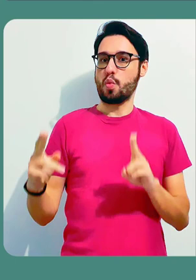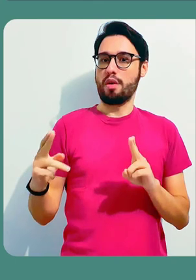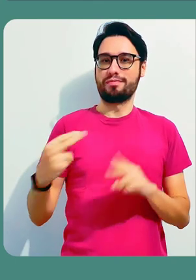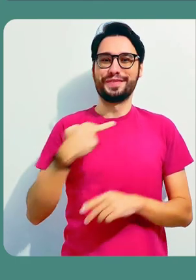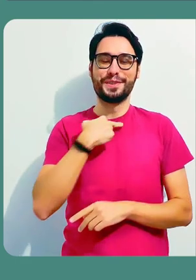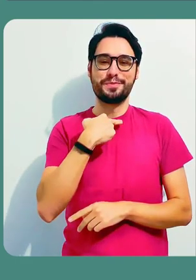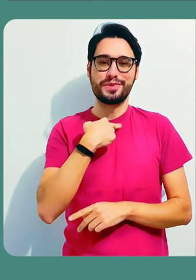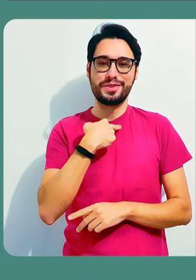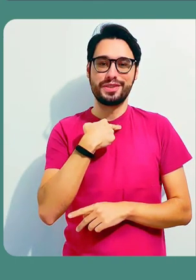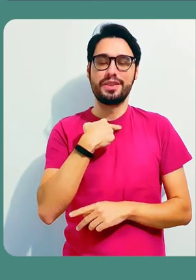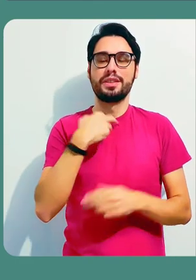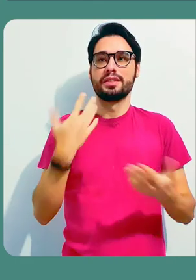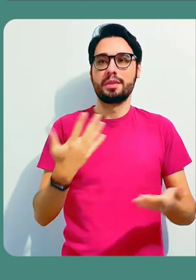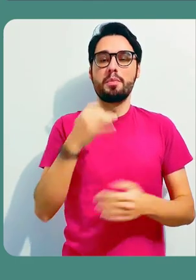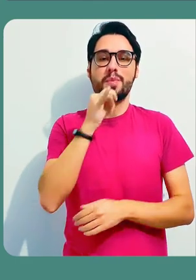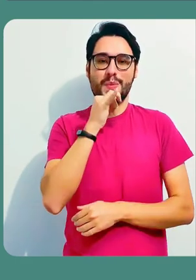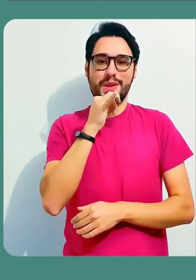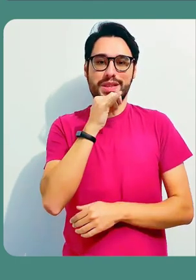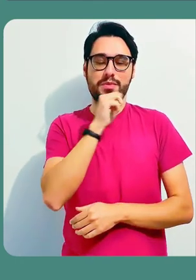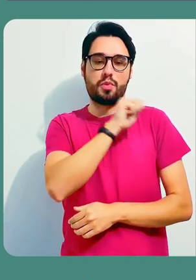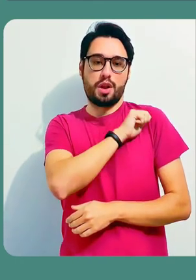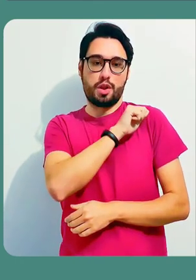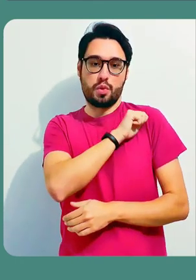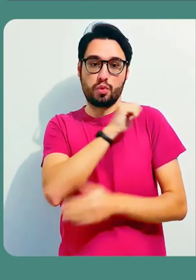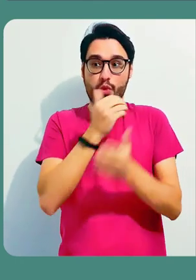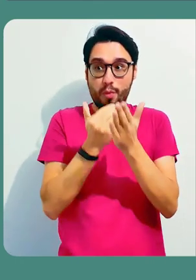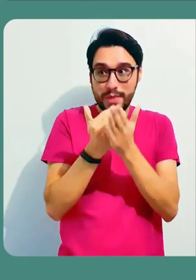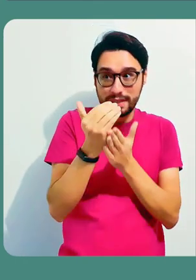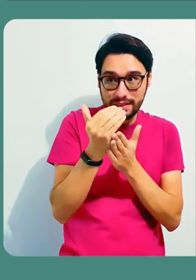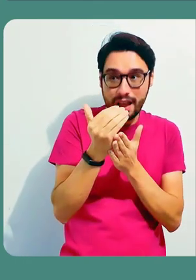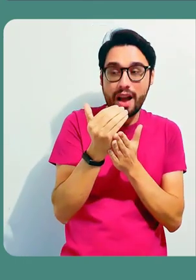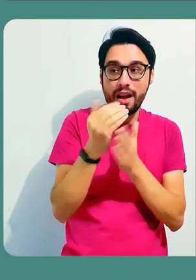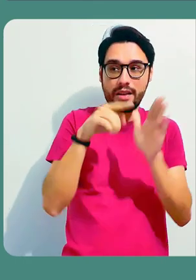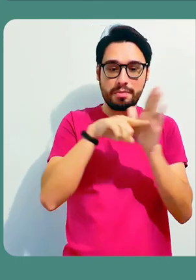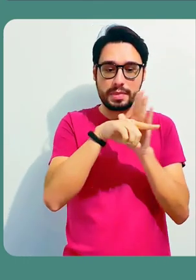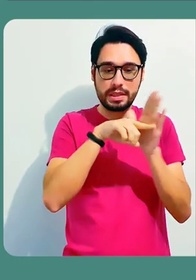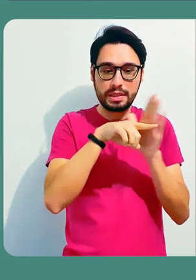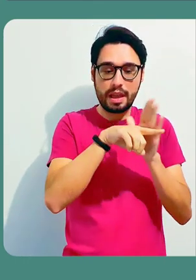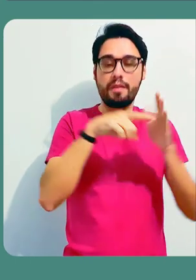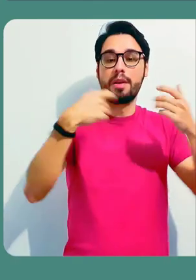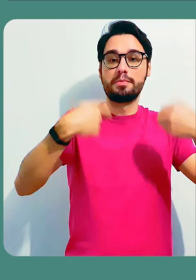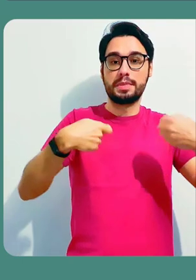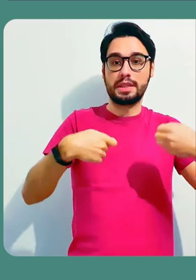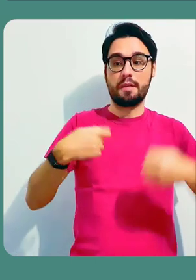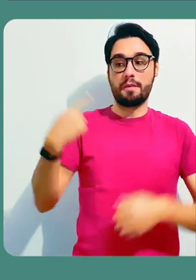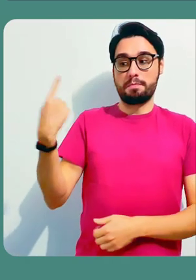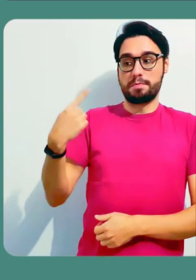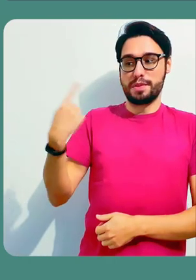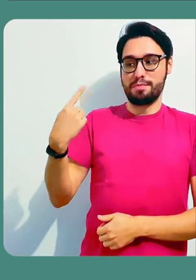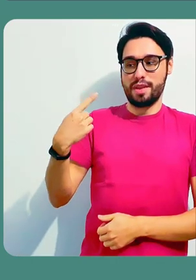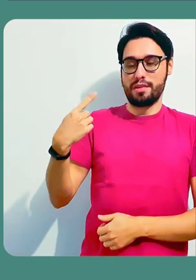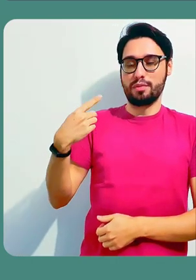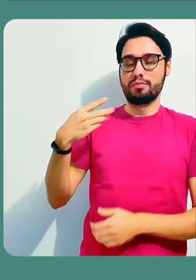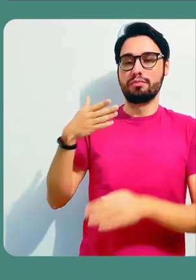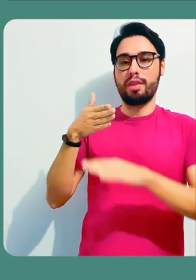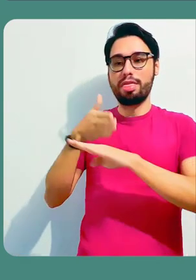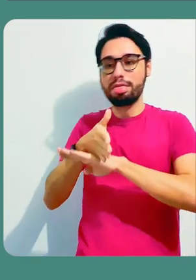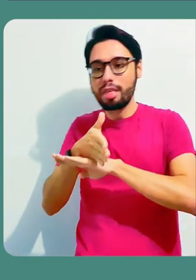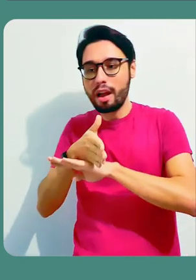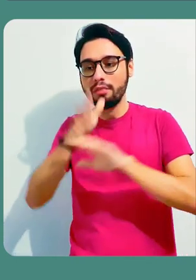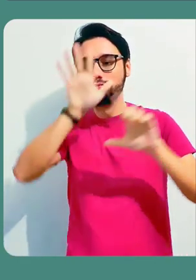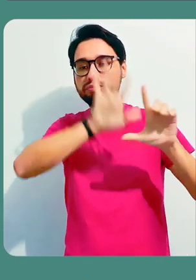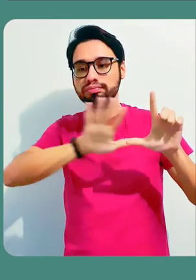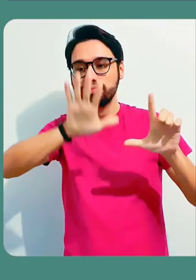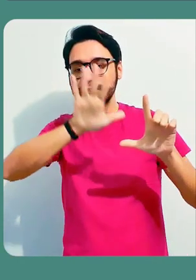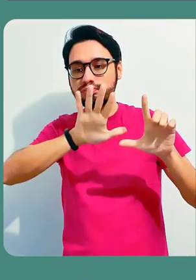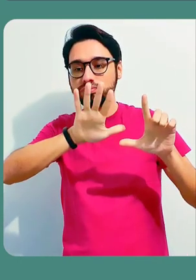é que os equipamentos não poderiam se repetir. Então o aluno que iria começar uma nova atividade ele teria que vir aqui